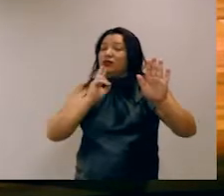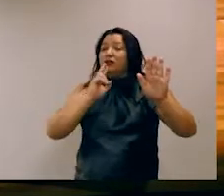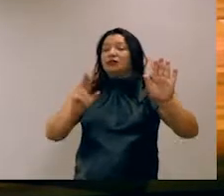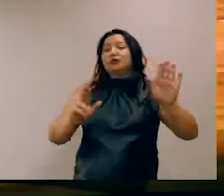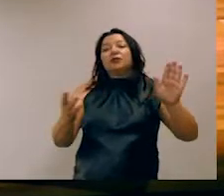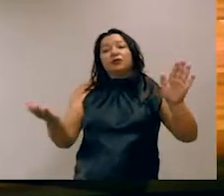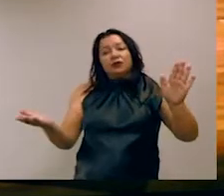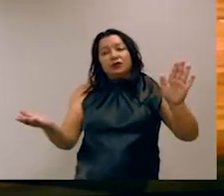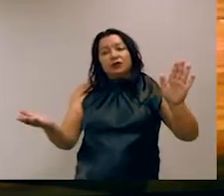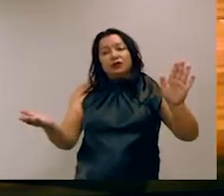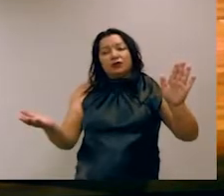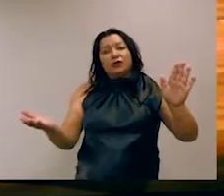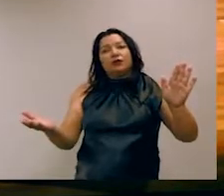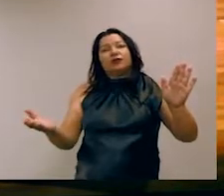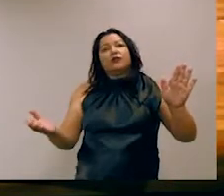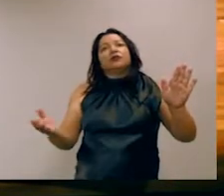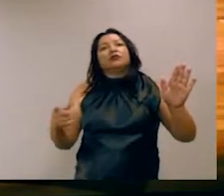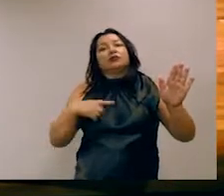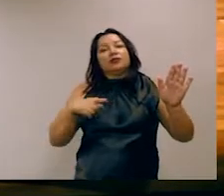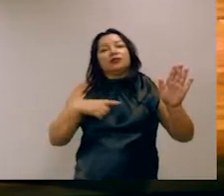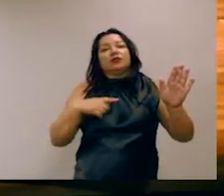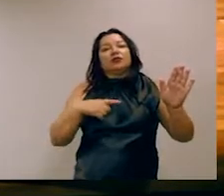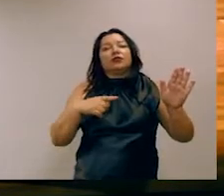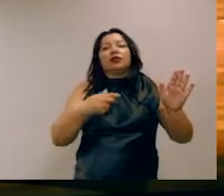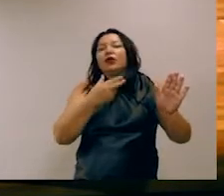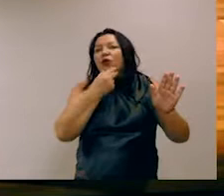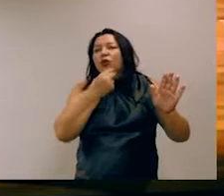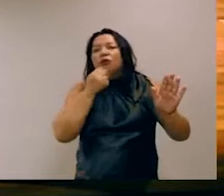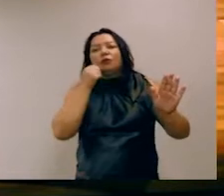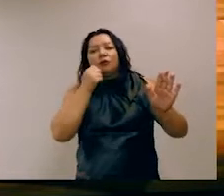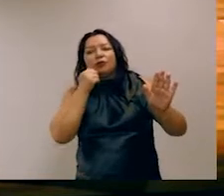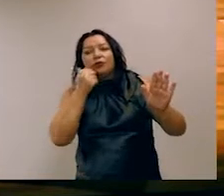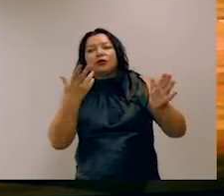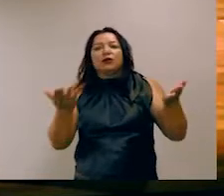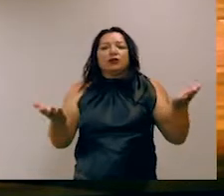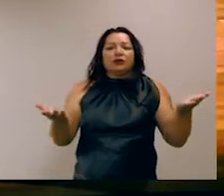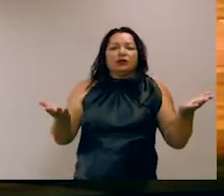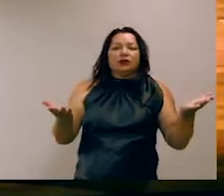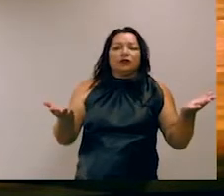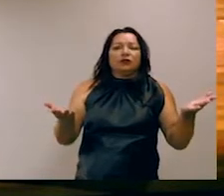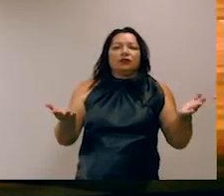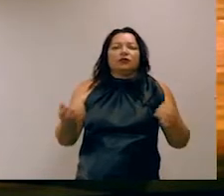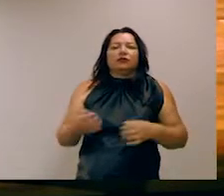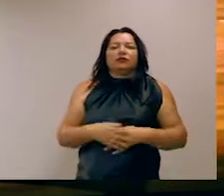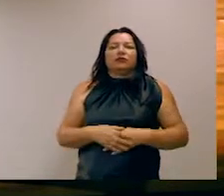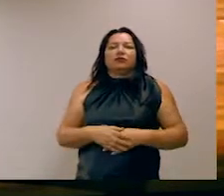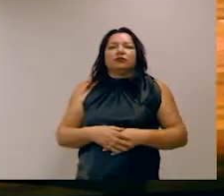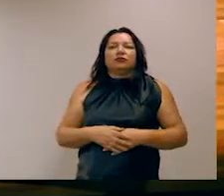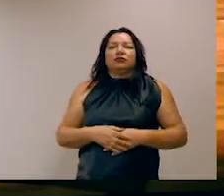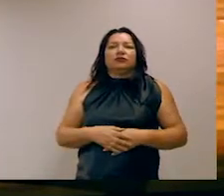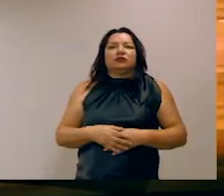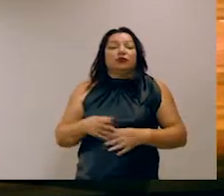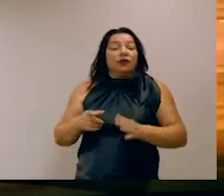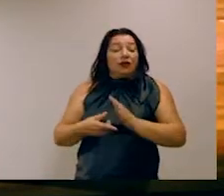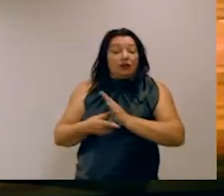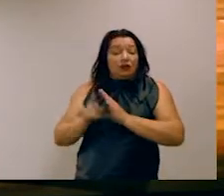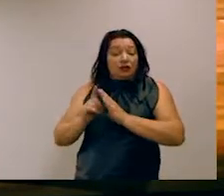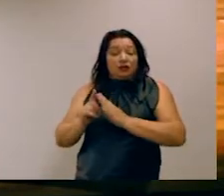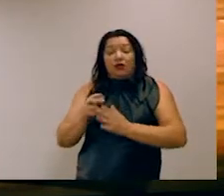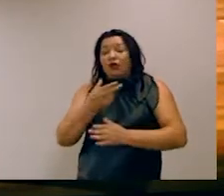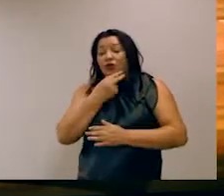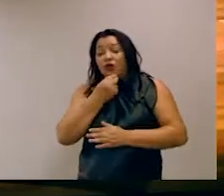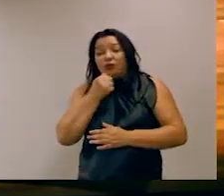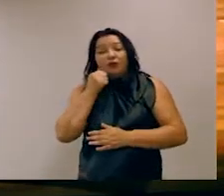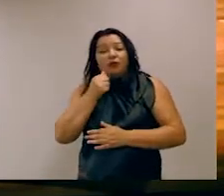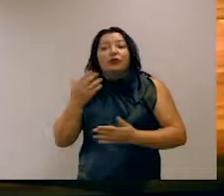alguns casos, você pode usar, por exemplo, o gênero do pronome para poder separar se é o antecedente, masculino ou feminino.